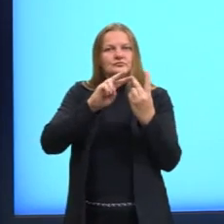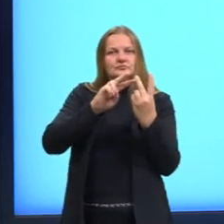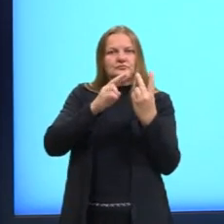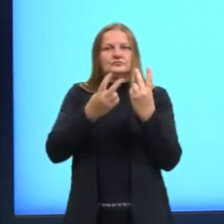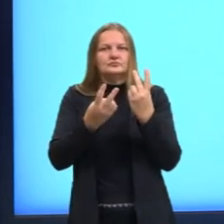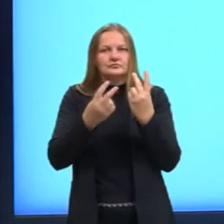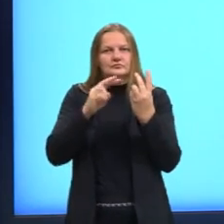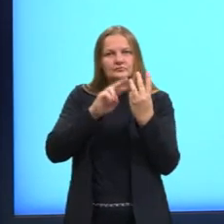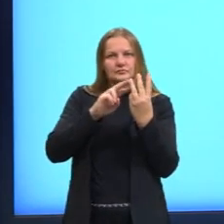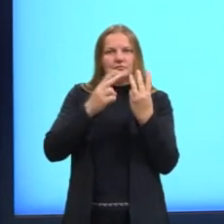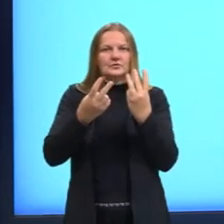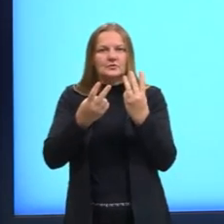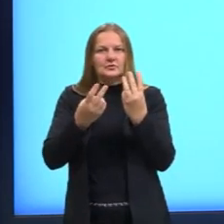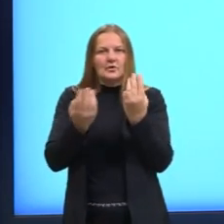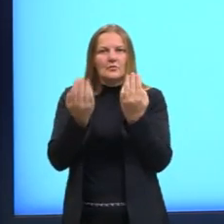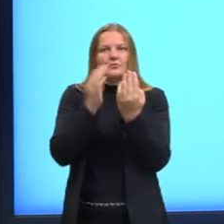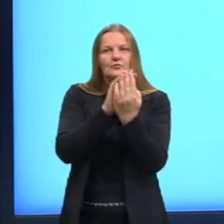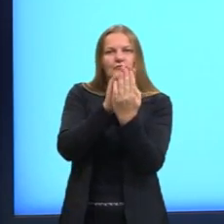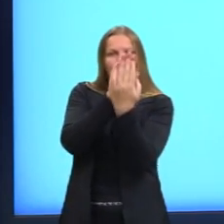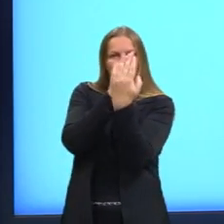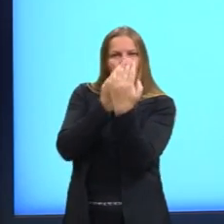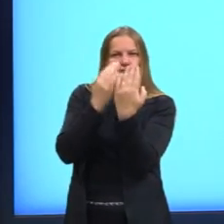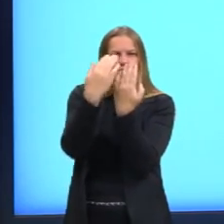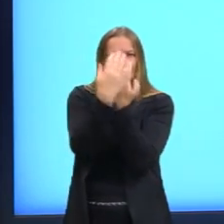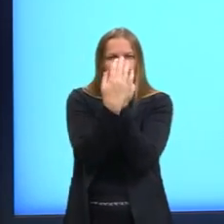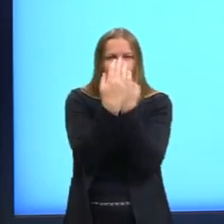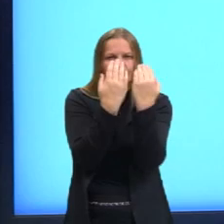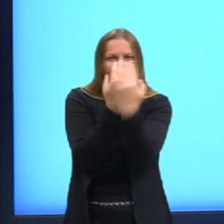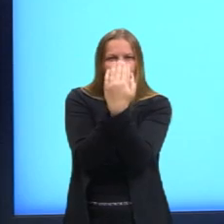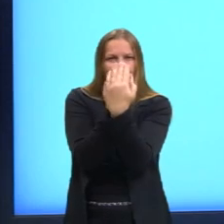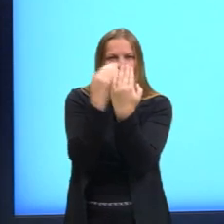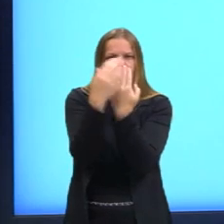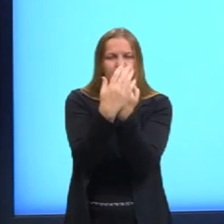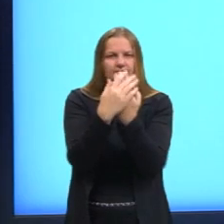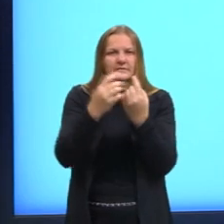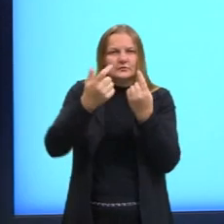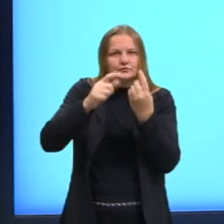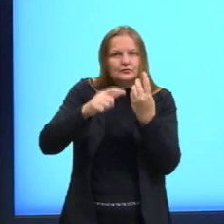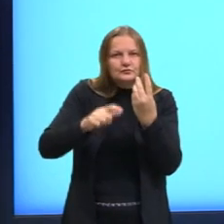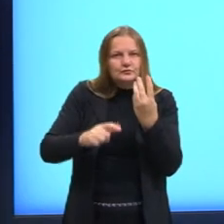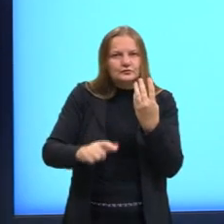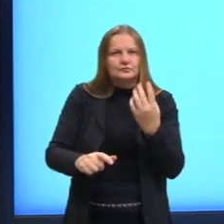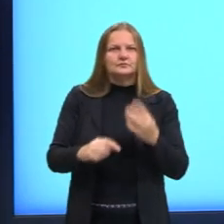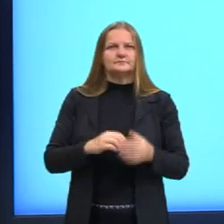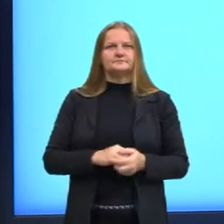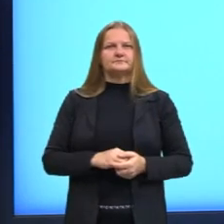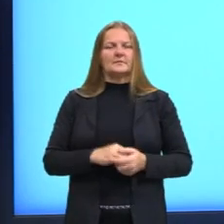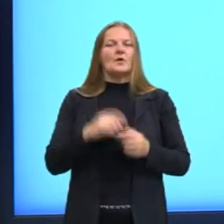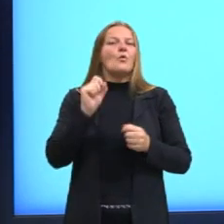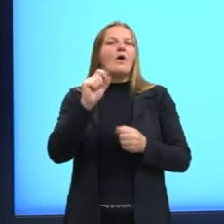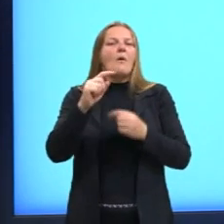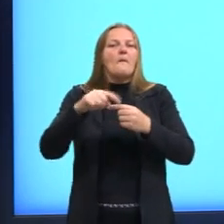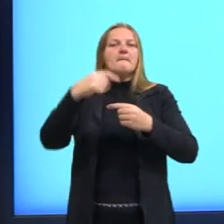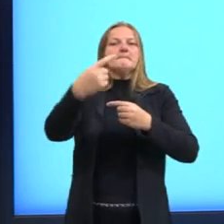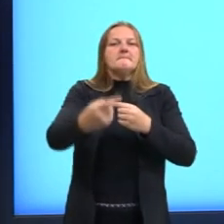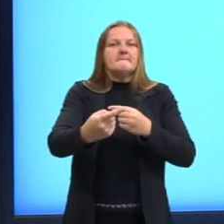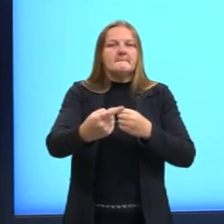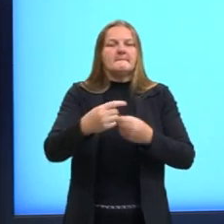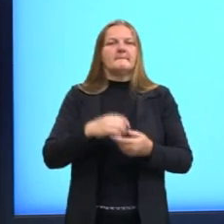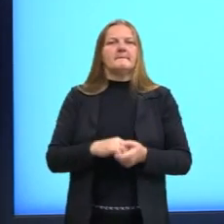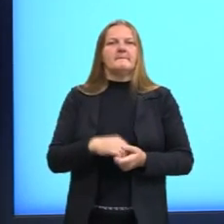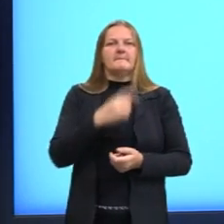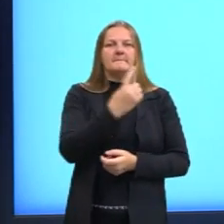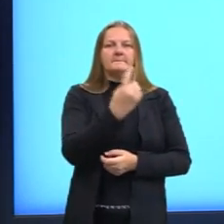sobreposição, ou seja, numa construção triangular também, de forma que eu estou dispondo uma, duas,